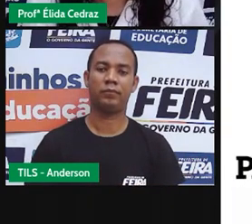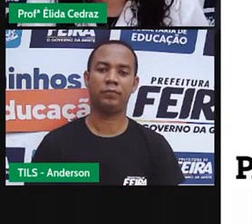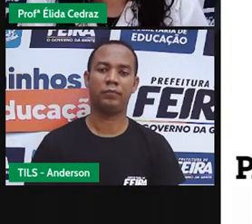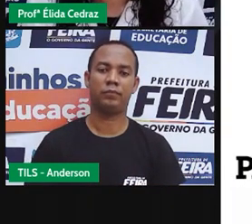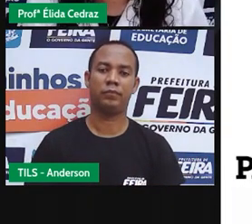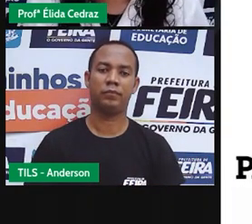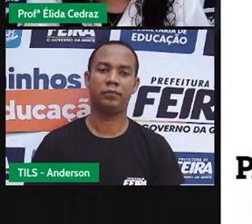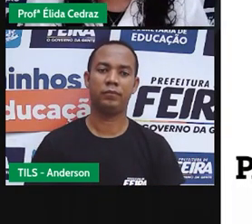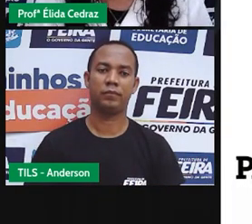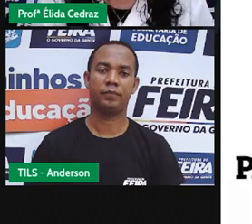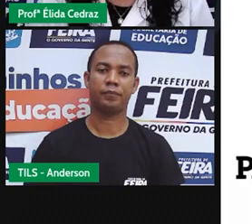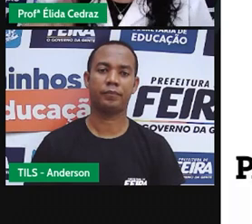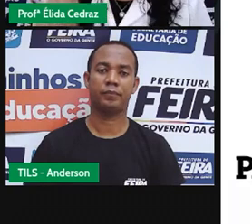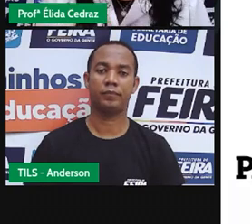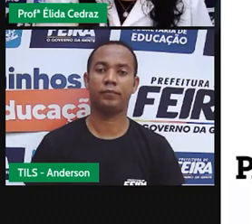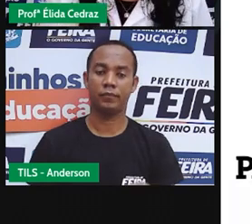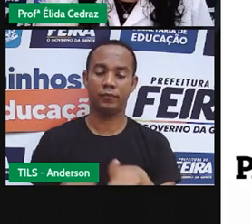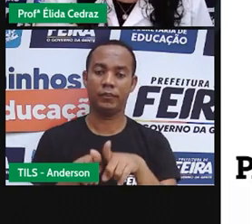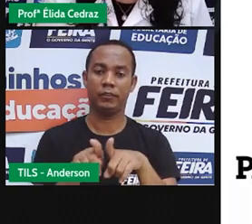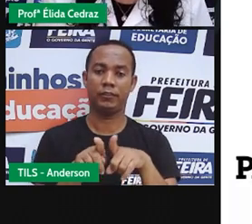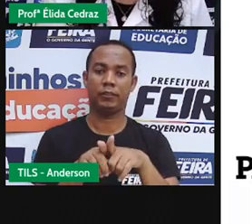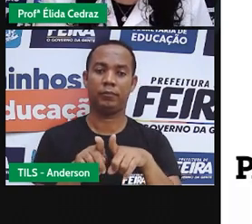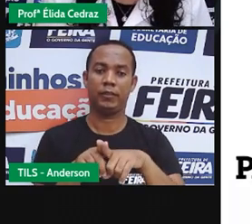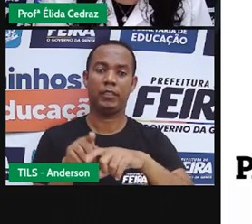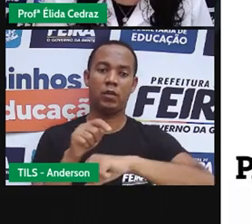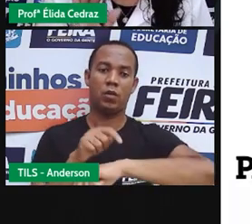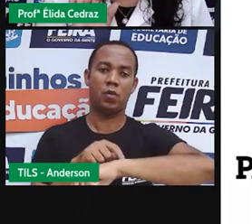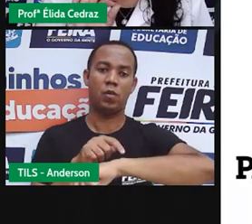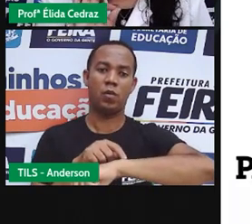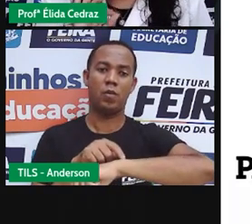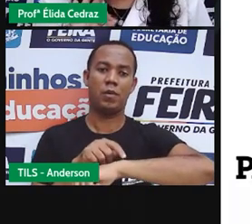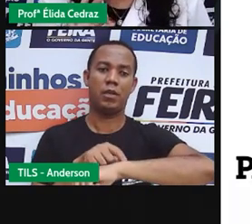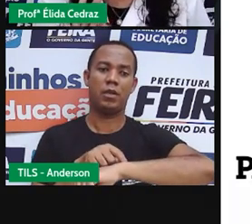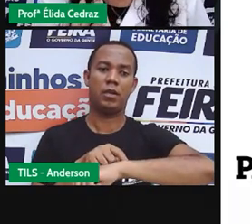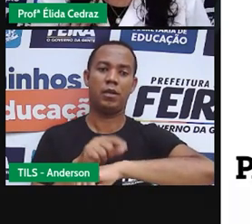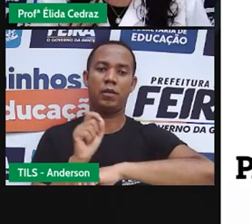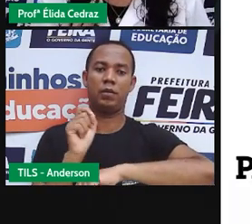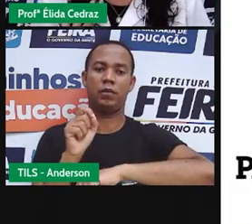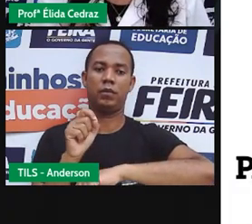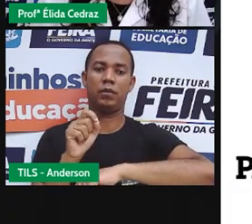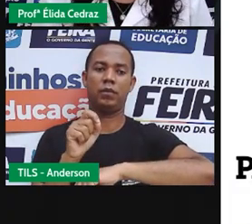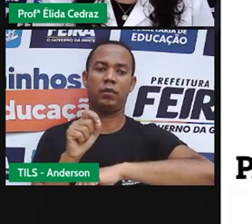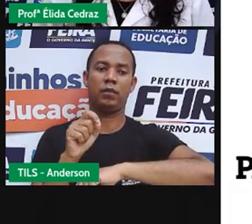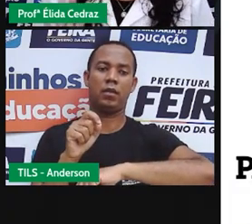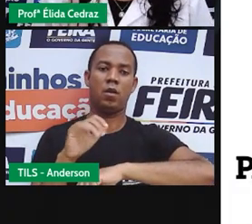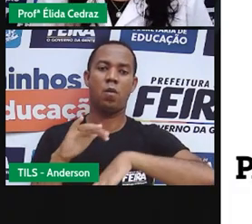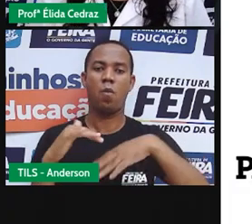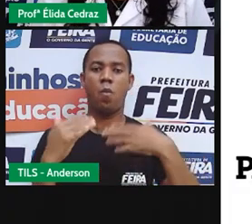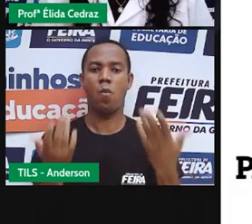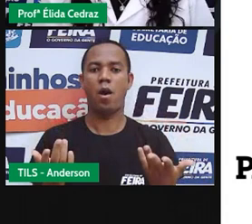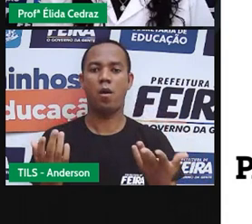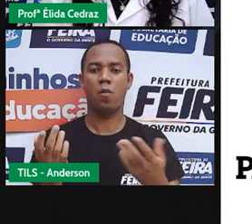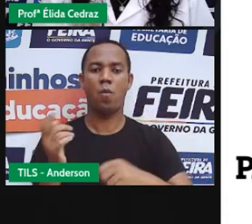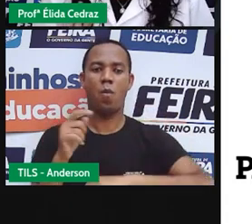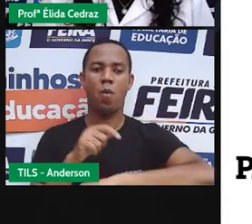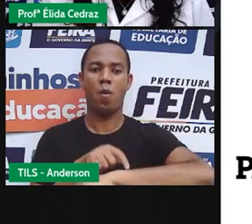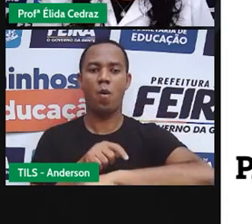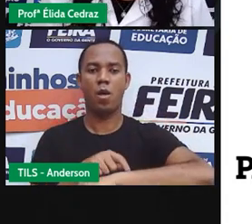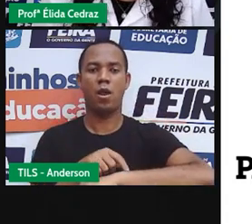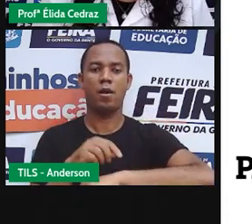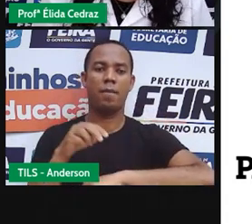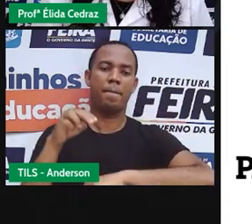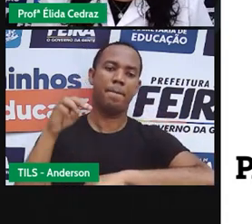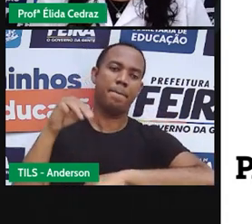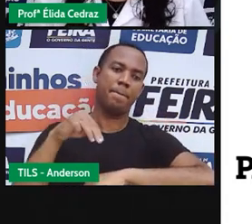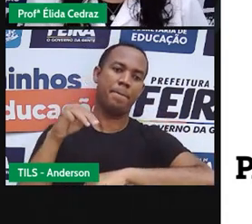E essas medidas registradas no relógio, chamadas de medidas de tempo, a gente chama de hora e